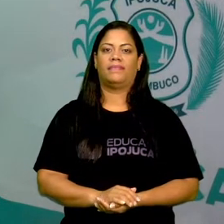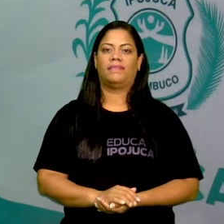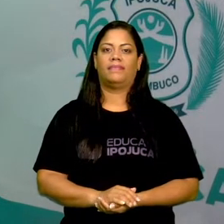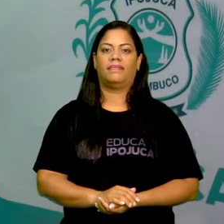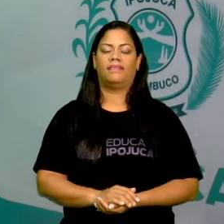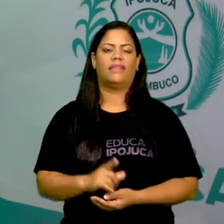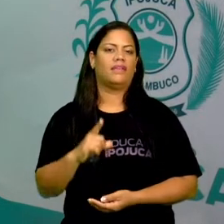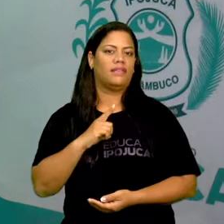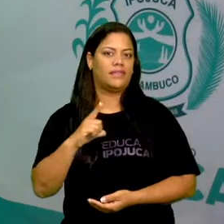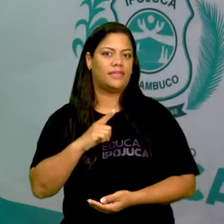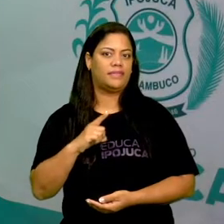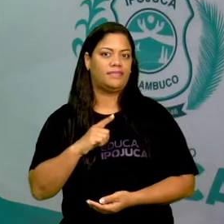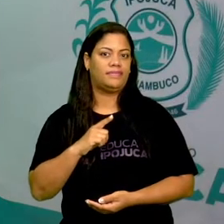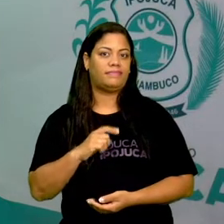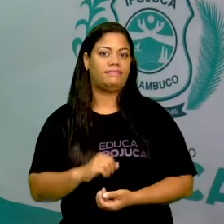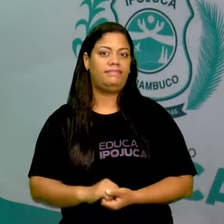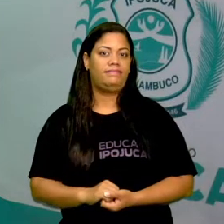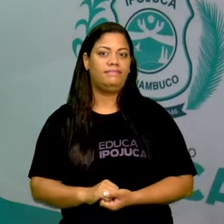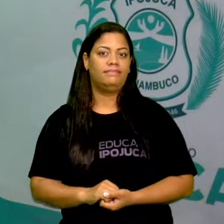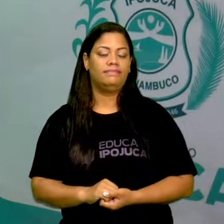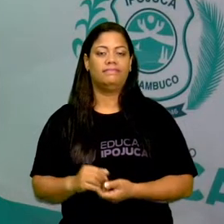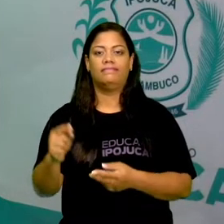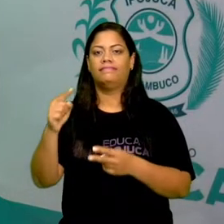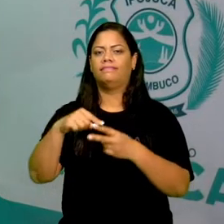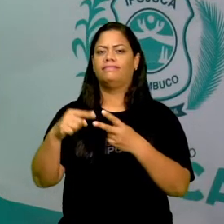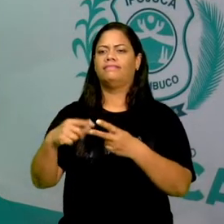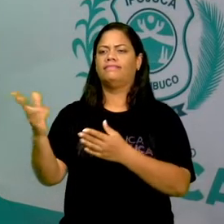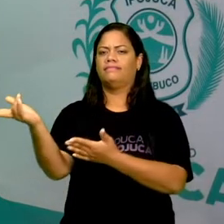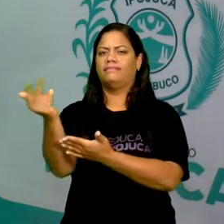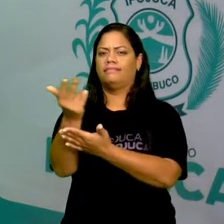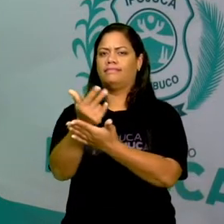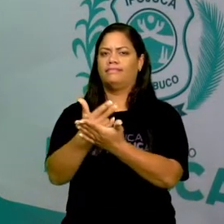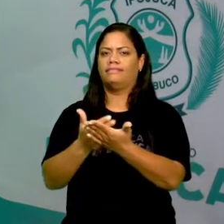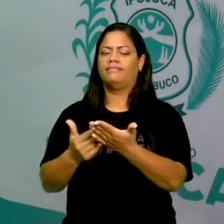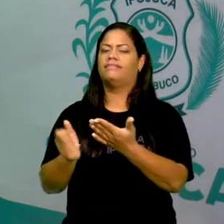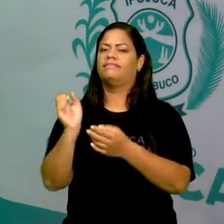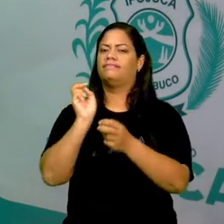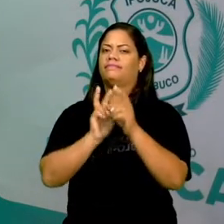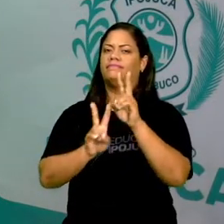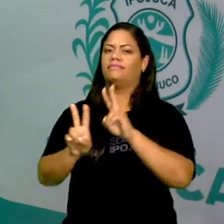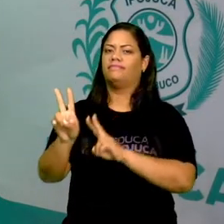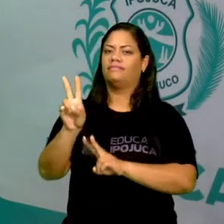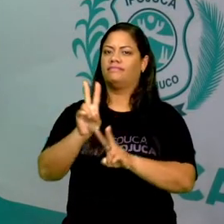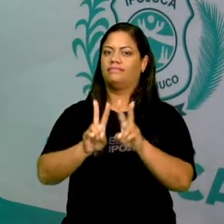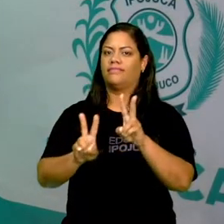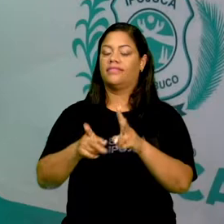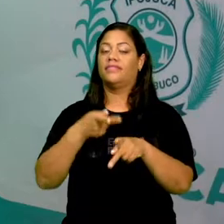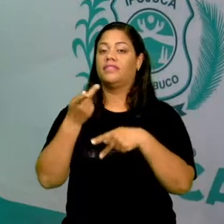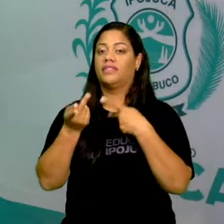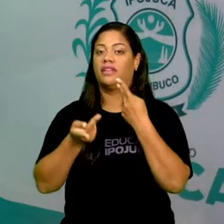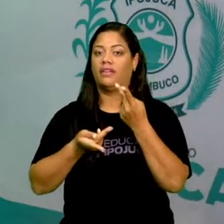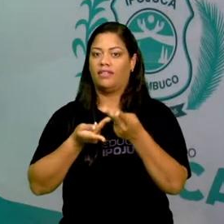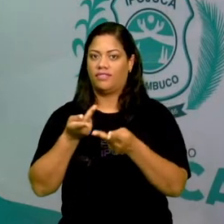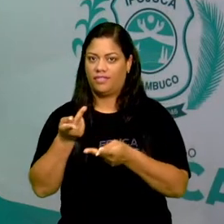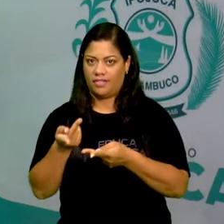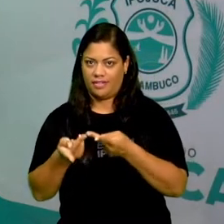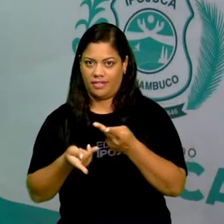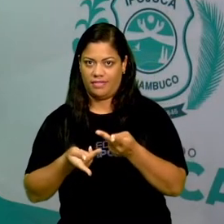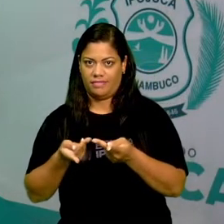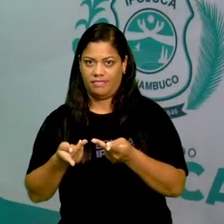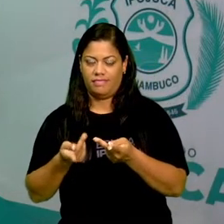Temos aí duas figuras e vamos analisar a pronúncia de cada dela,